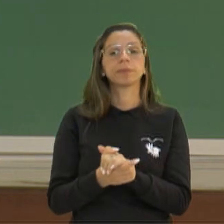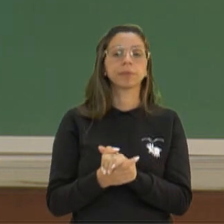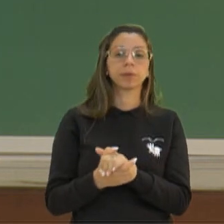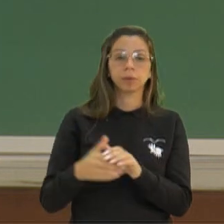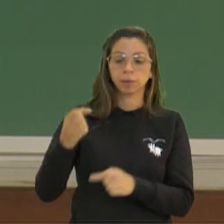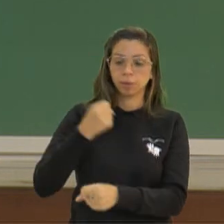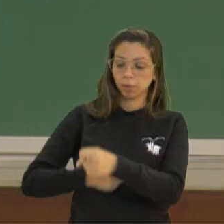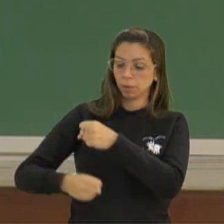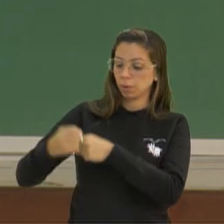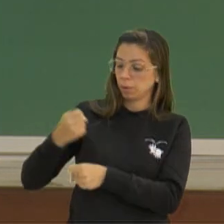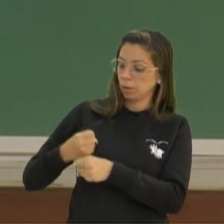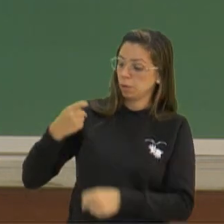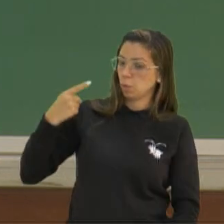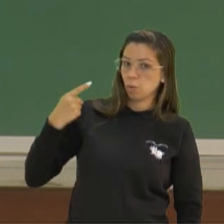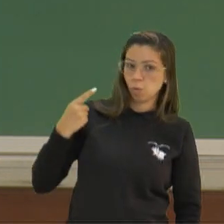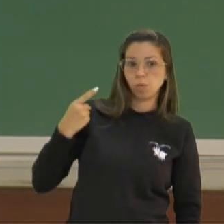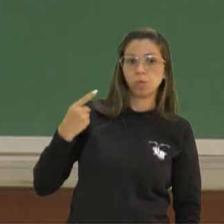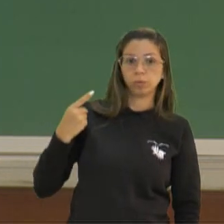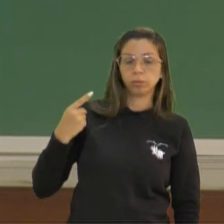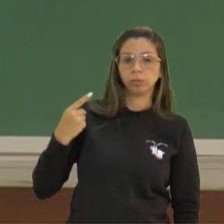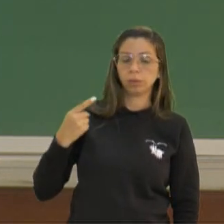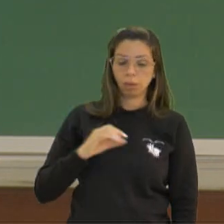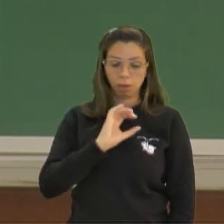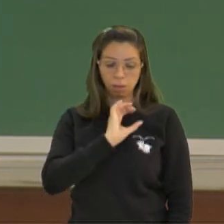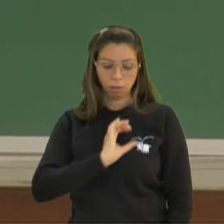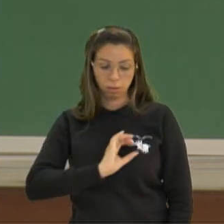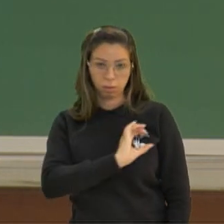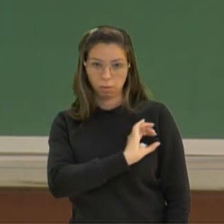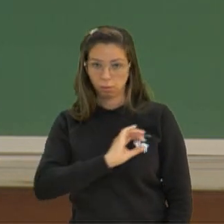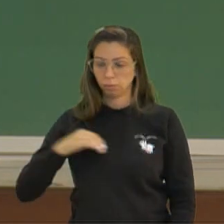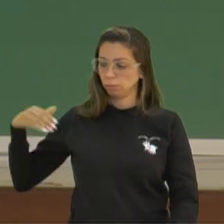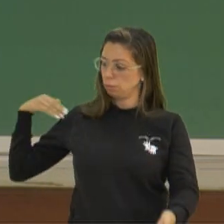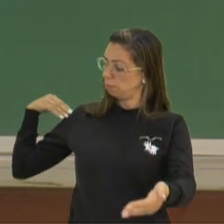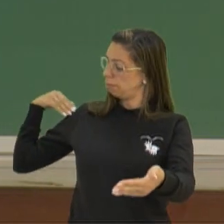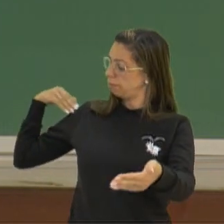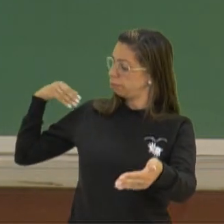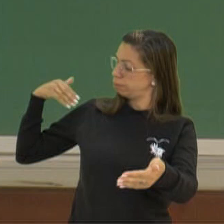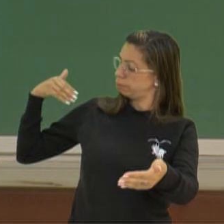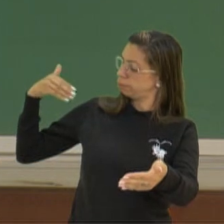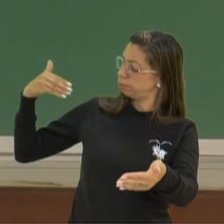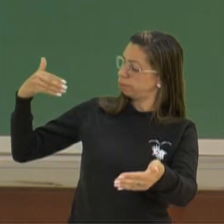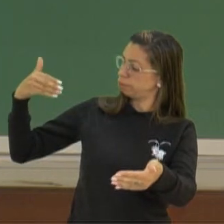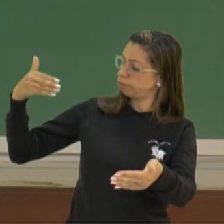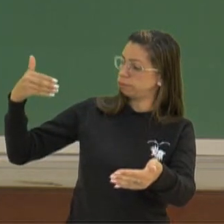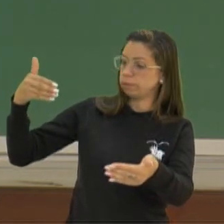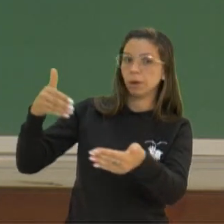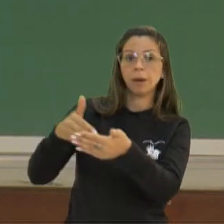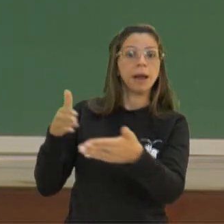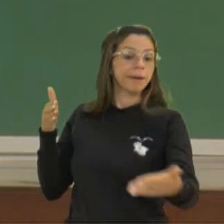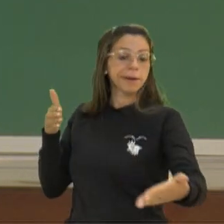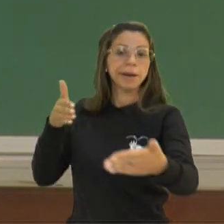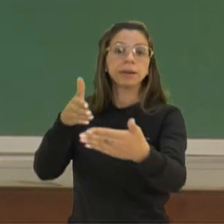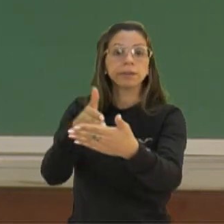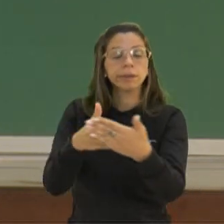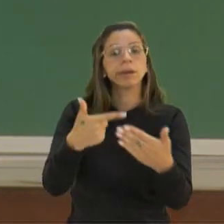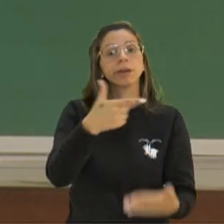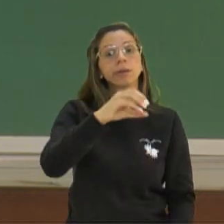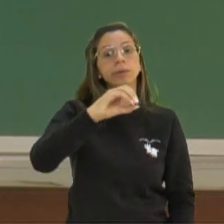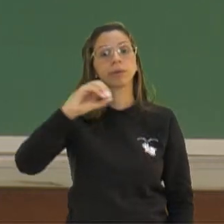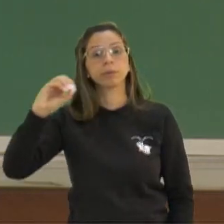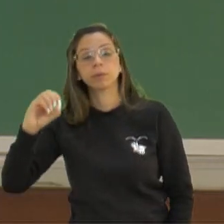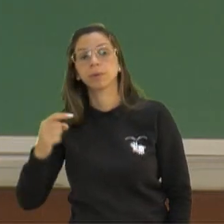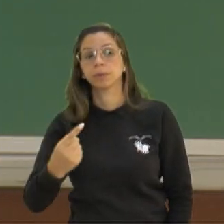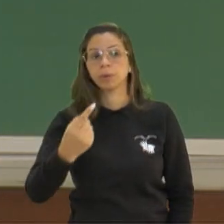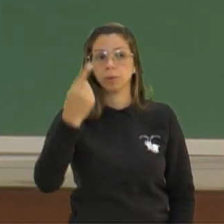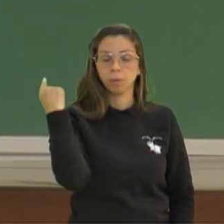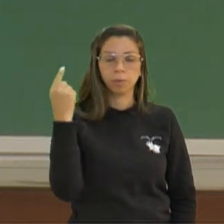da Era Cristã, né, a partir do nascimento de Cristo, até o ano de 2001, já depois de Cristo. Então, se a gente